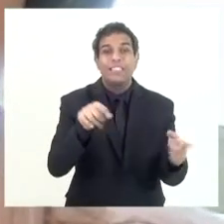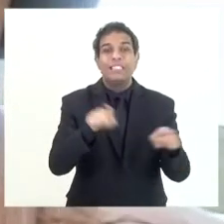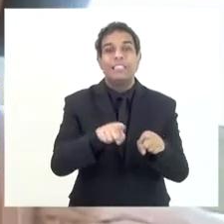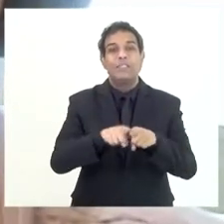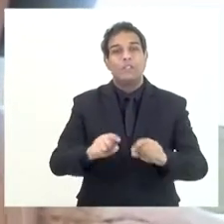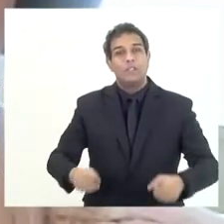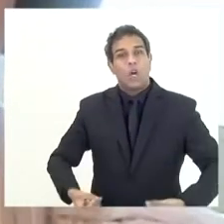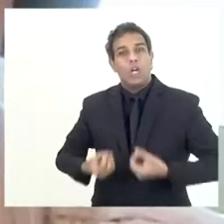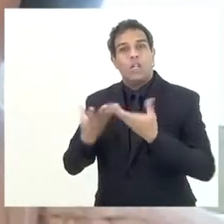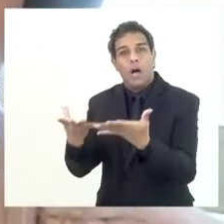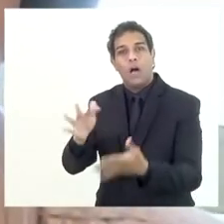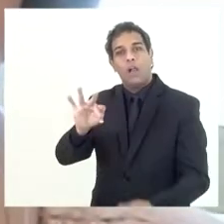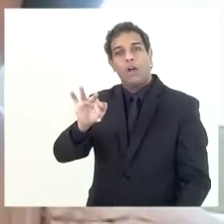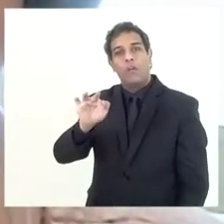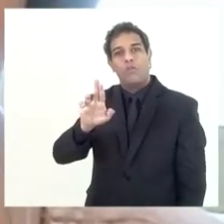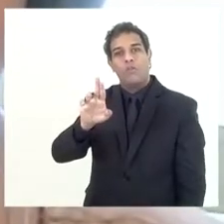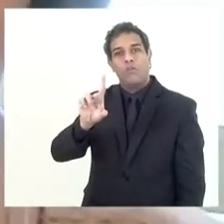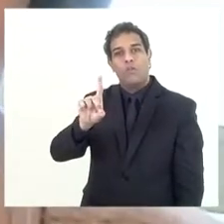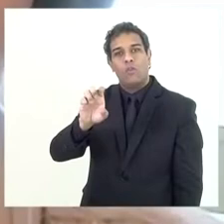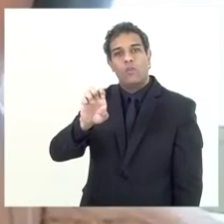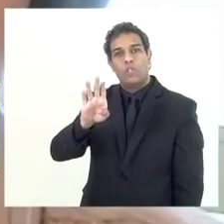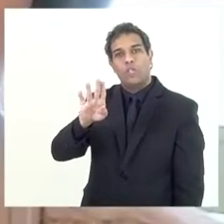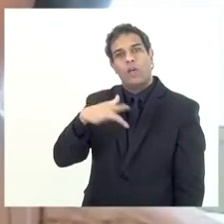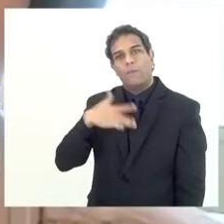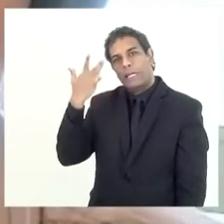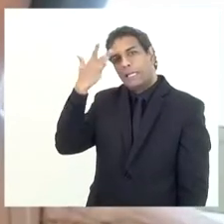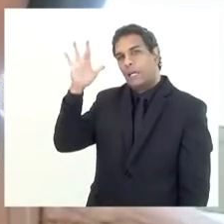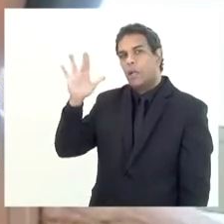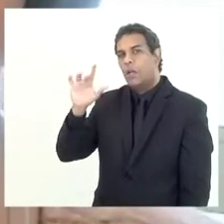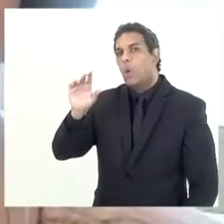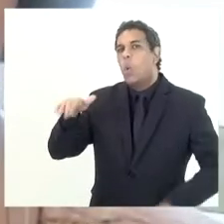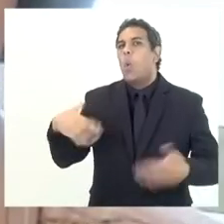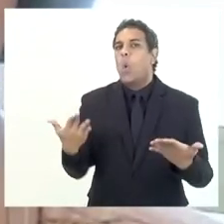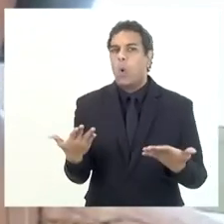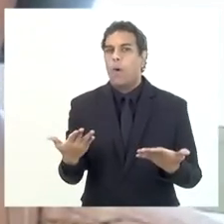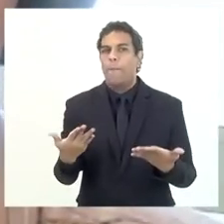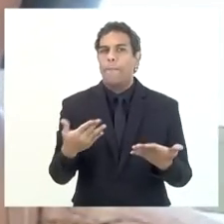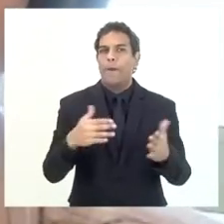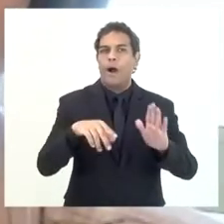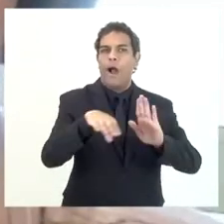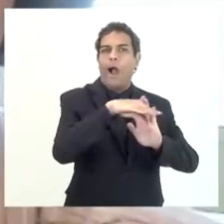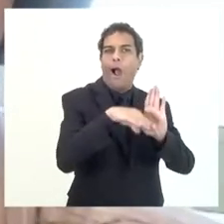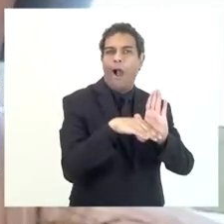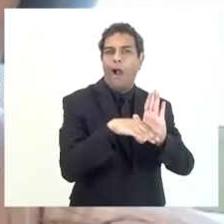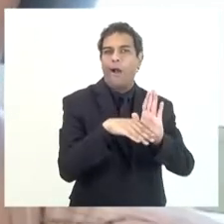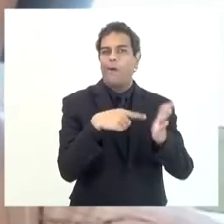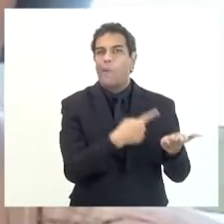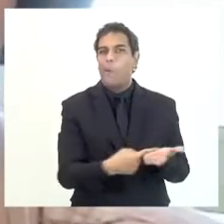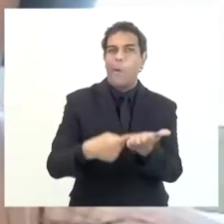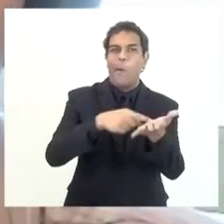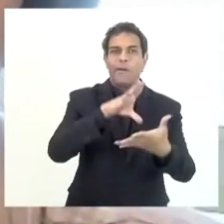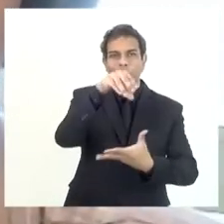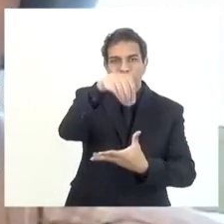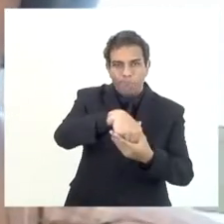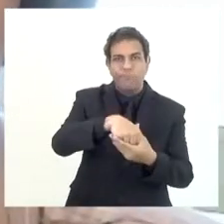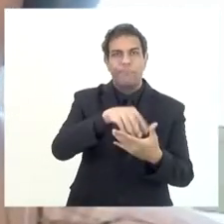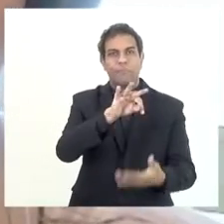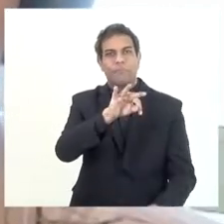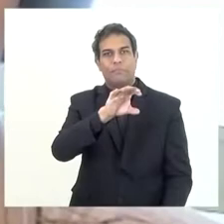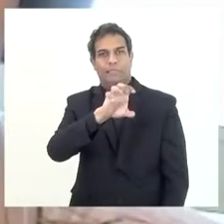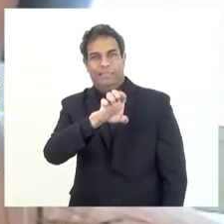destinação ao Fundeb, mas assim de cabeça eu não me recordo de uma determinação nesse sentido vindo da